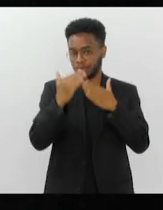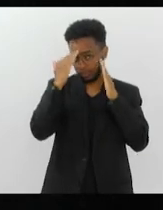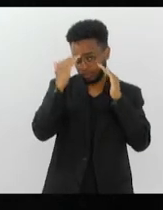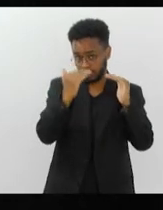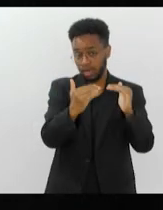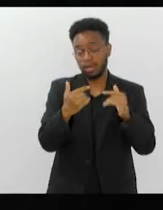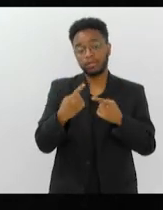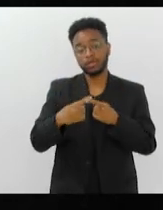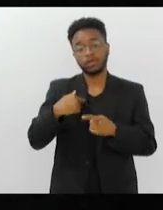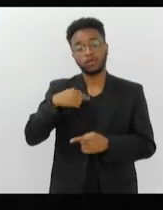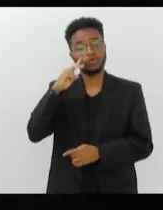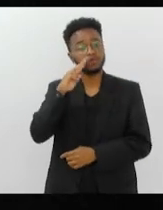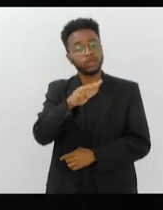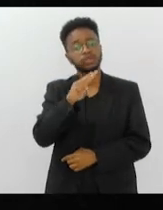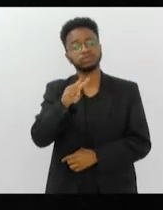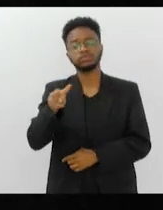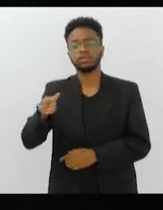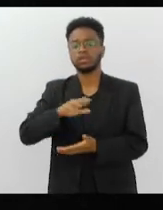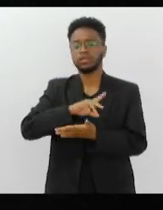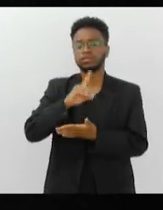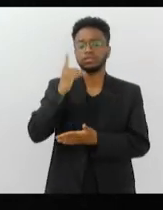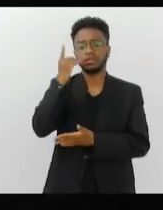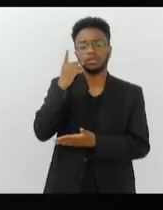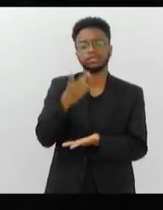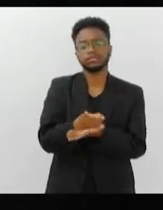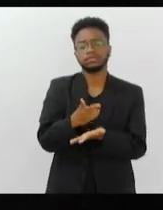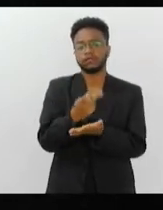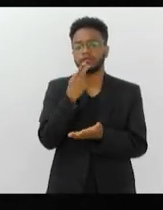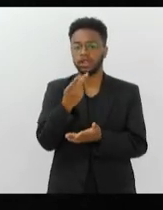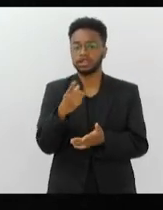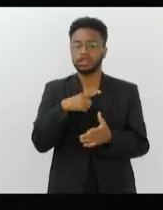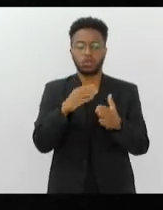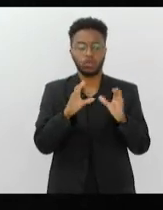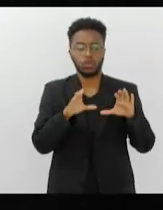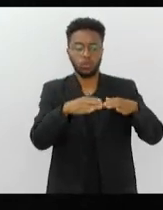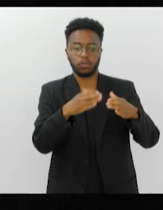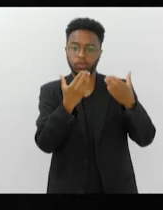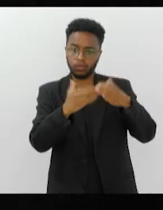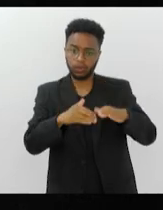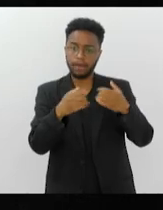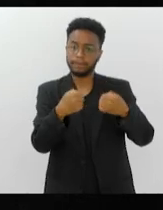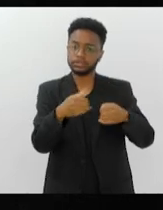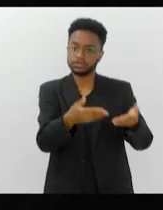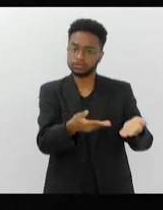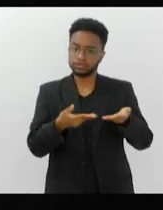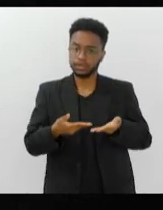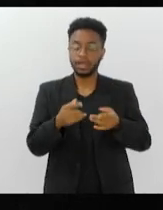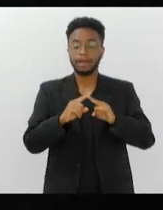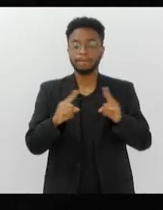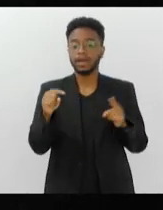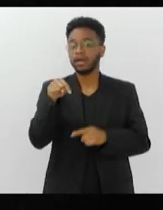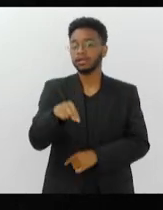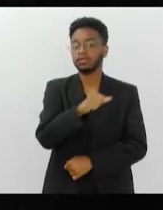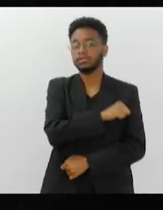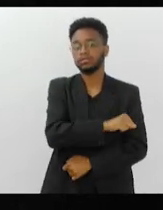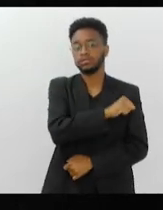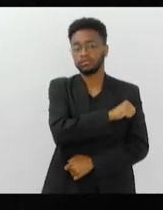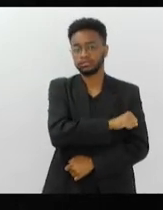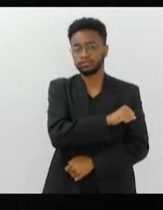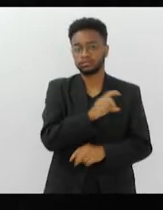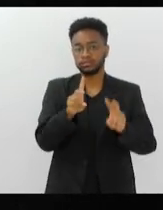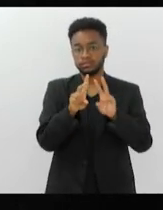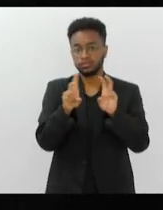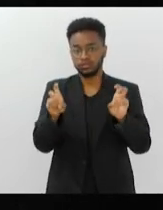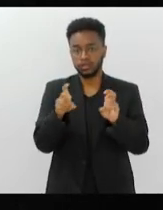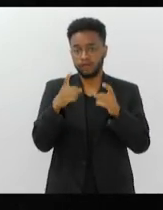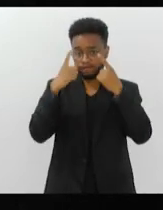deputados falando sempre a mesma coisa, tem a questão dos concursados, para chamar os concursados. E a situação do Estado do Rio de Rio Janeiro, em relação à